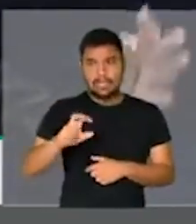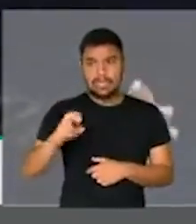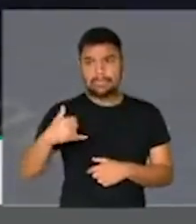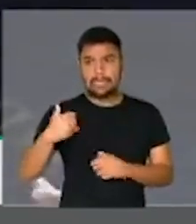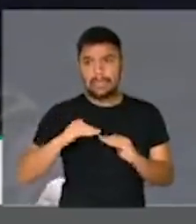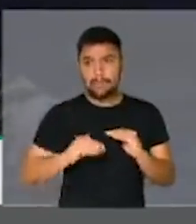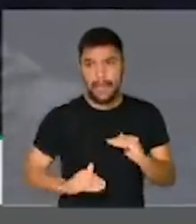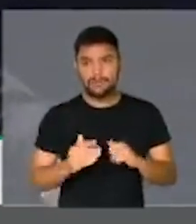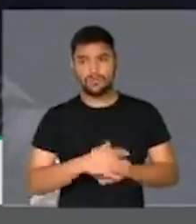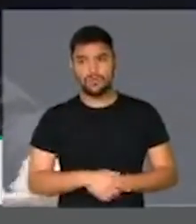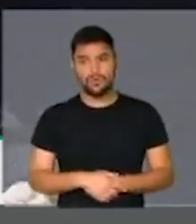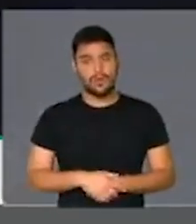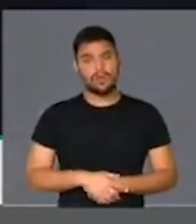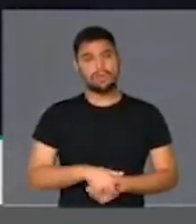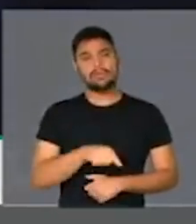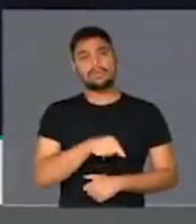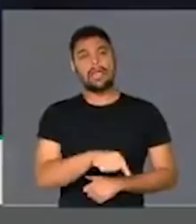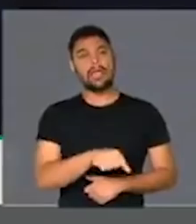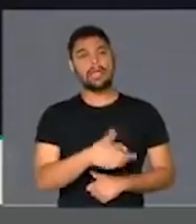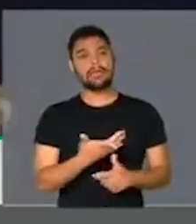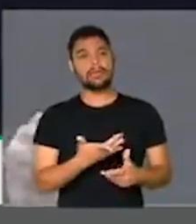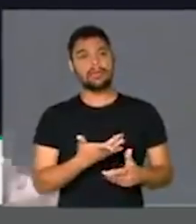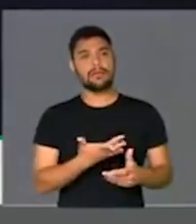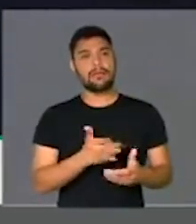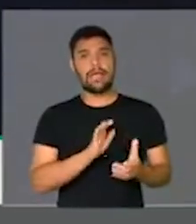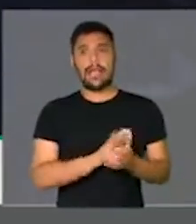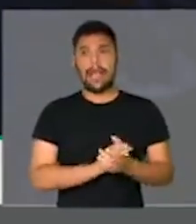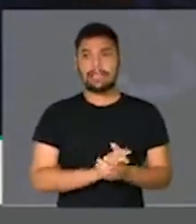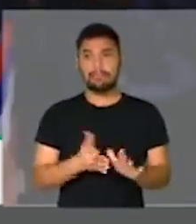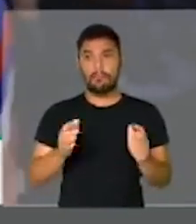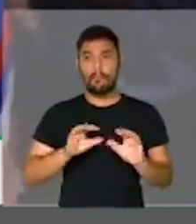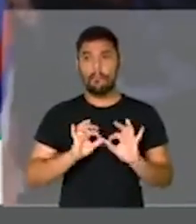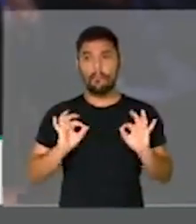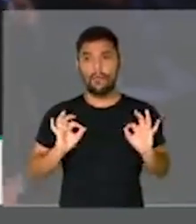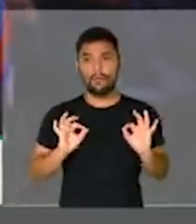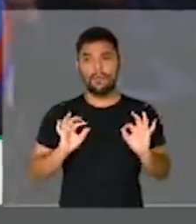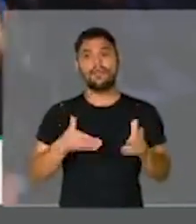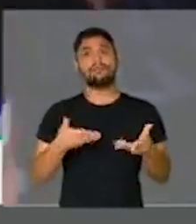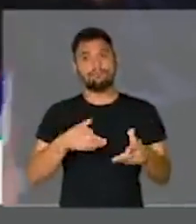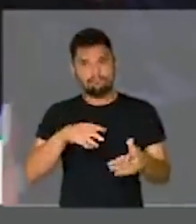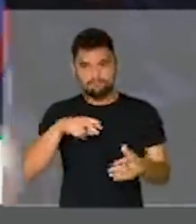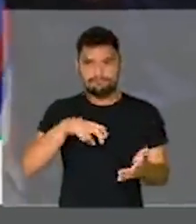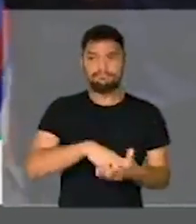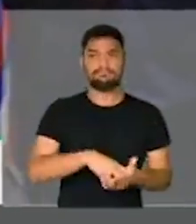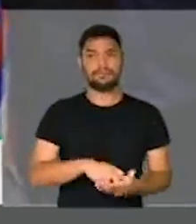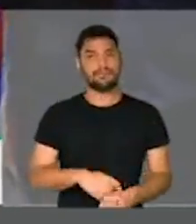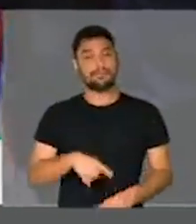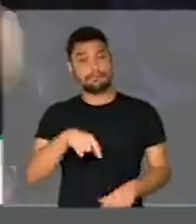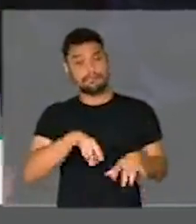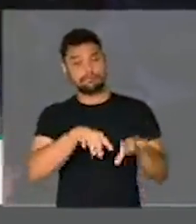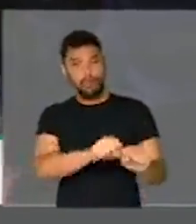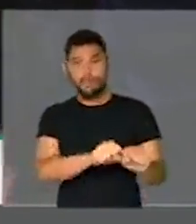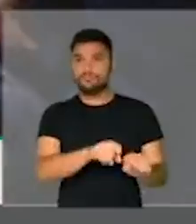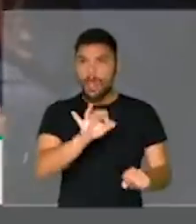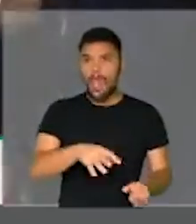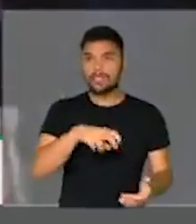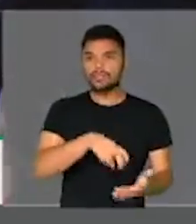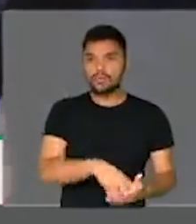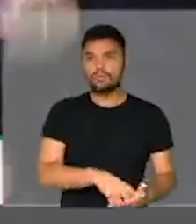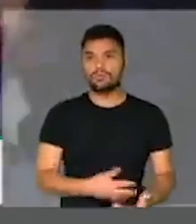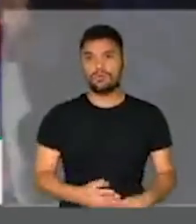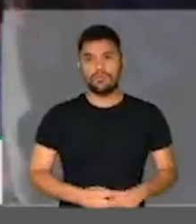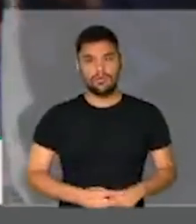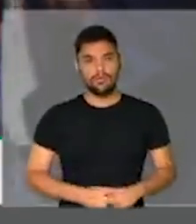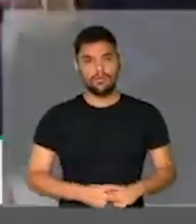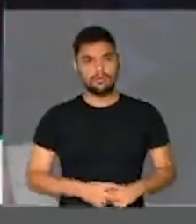mesmo com a mulher adulta, fique à margem de ser responsabilizado. Estupro é estupro, violação